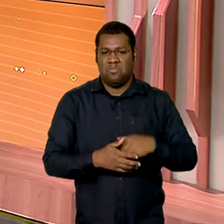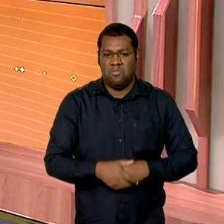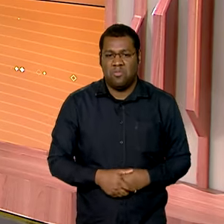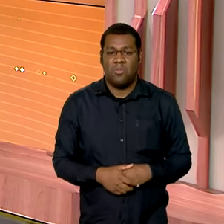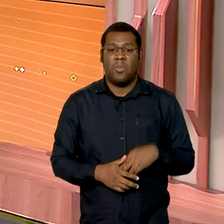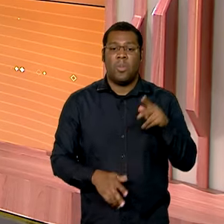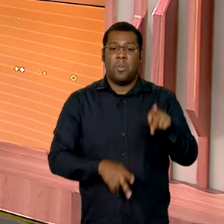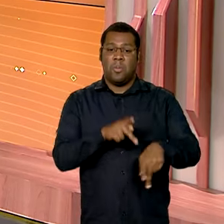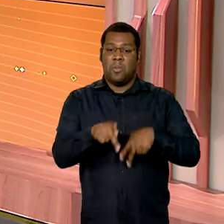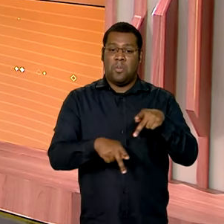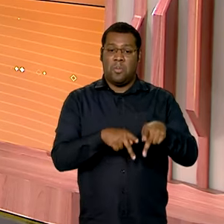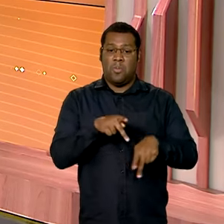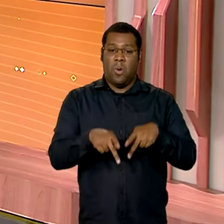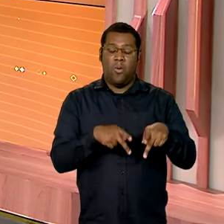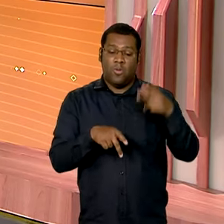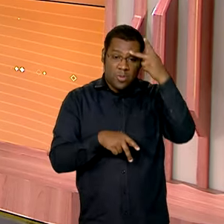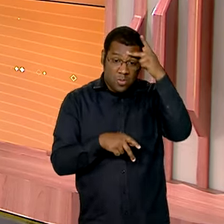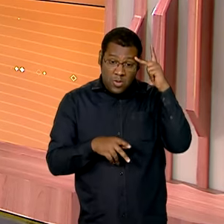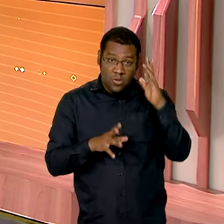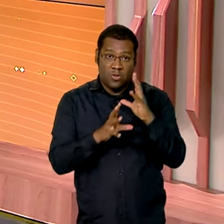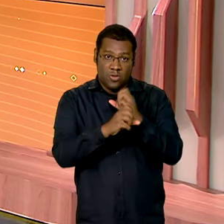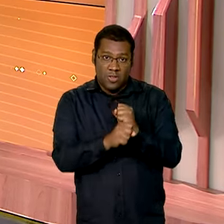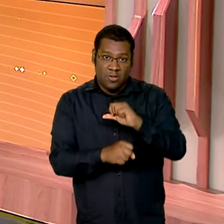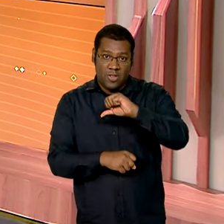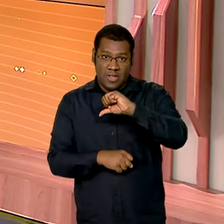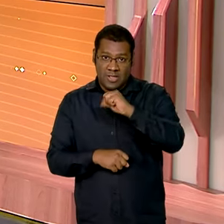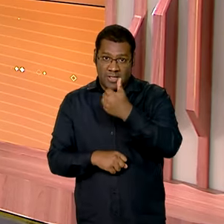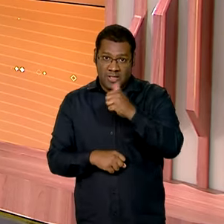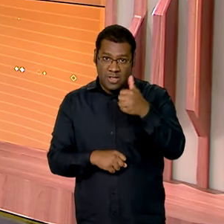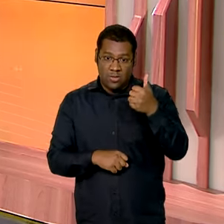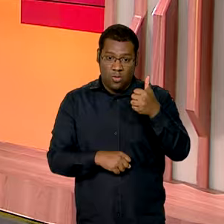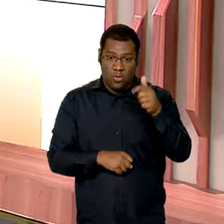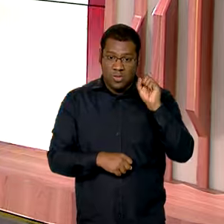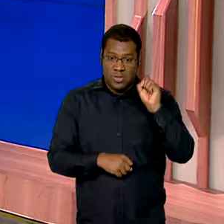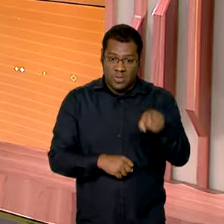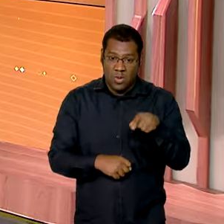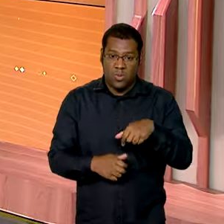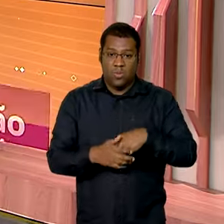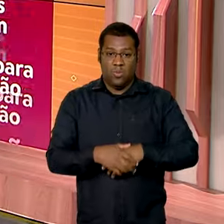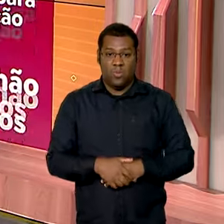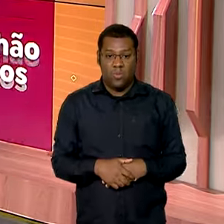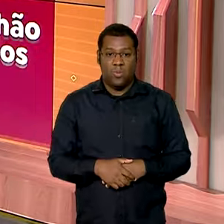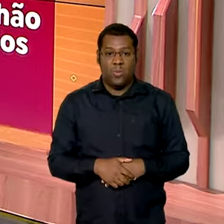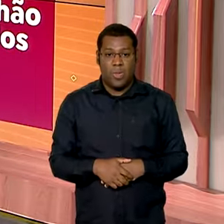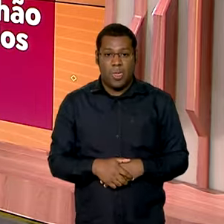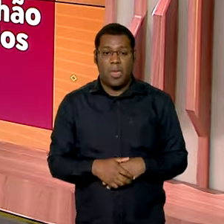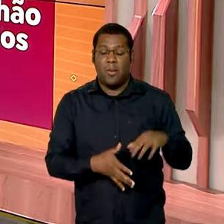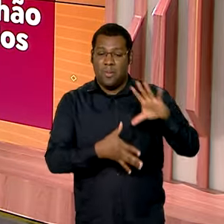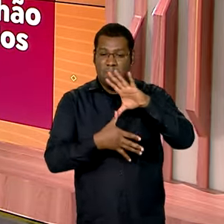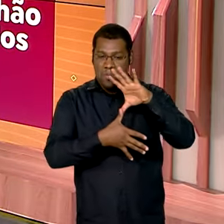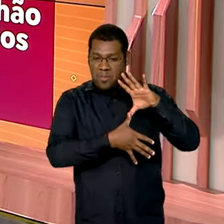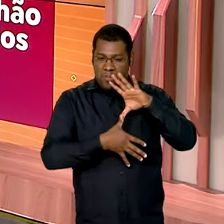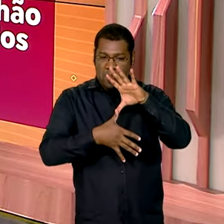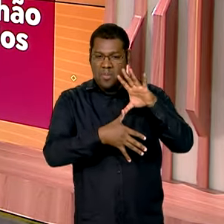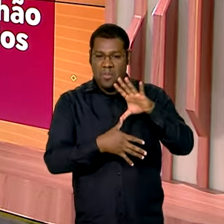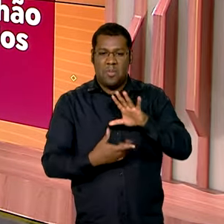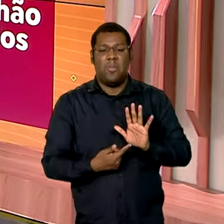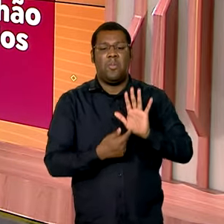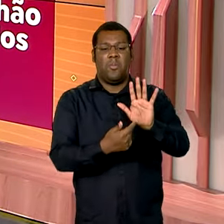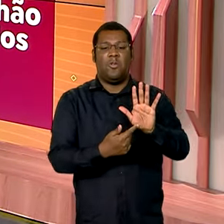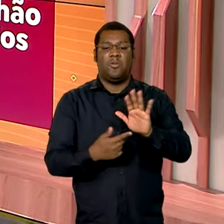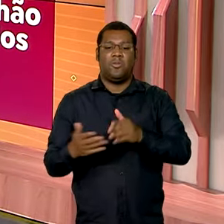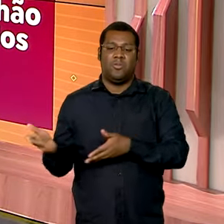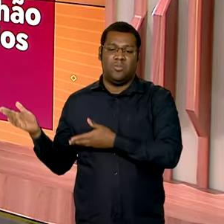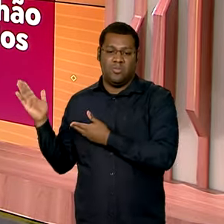população de pouco mais de 111 mil habitantes, né? Você vê aqui no mapa com a gente, em relação